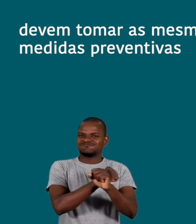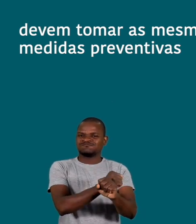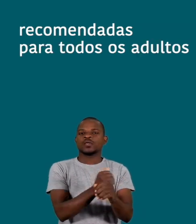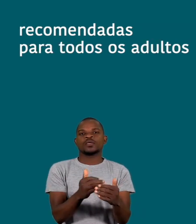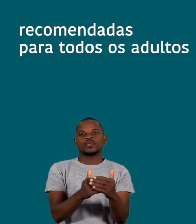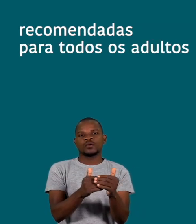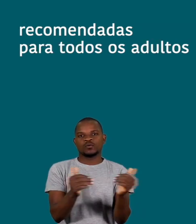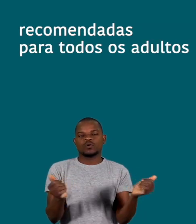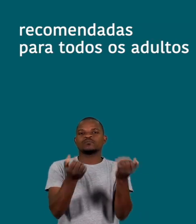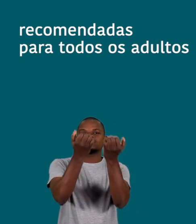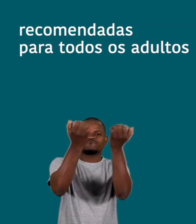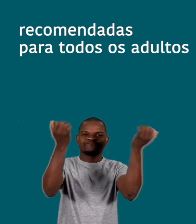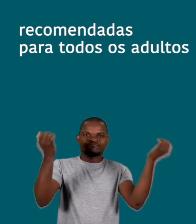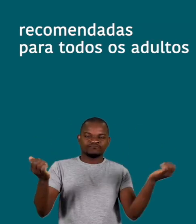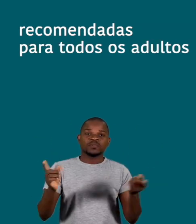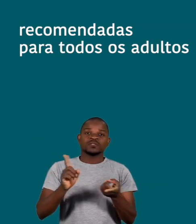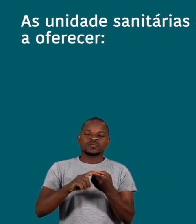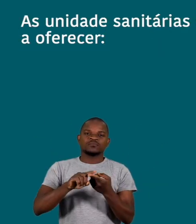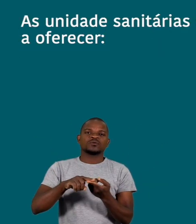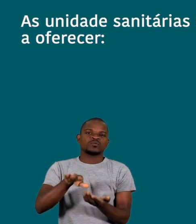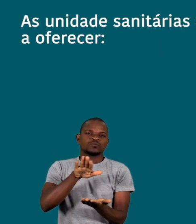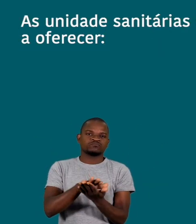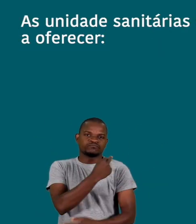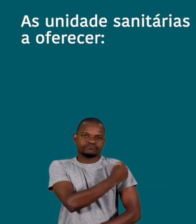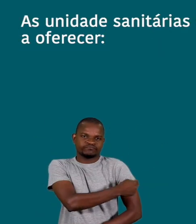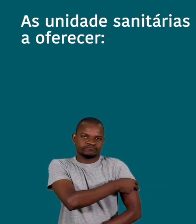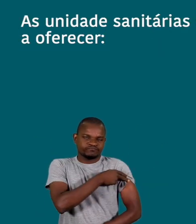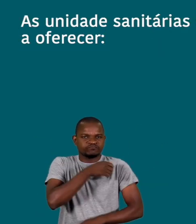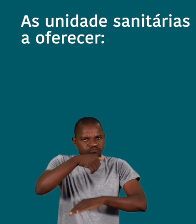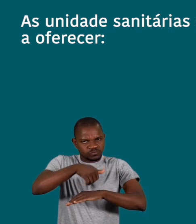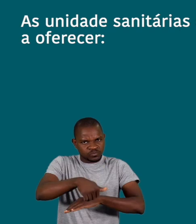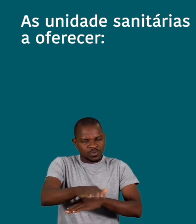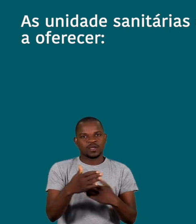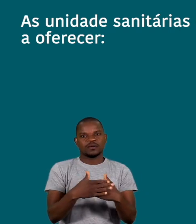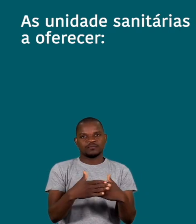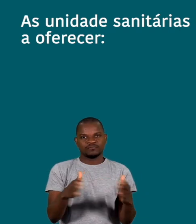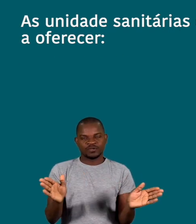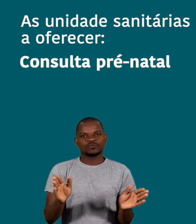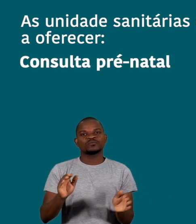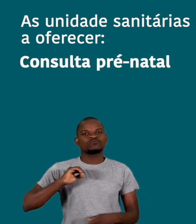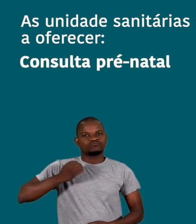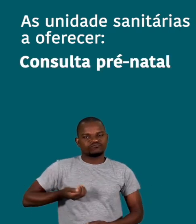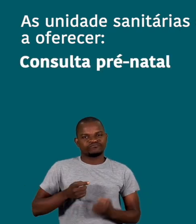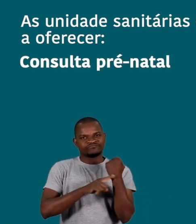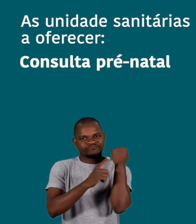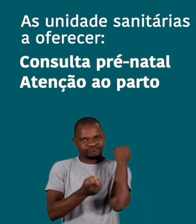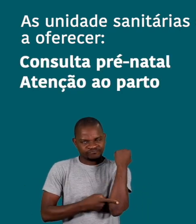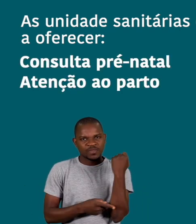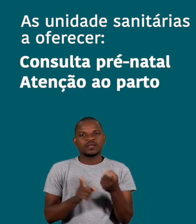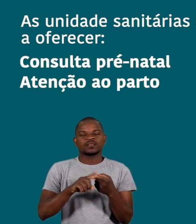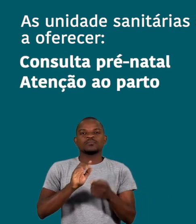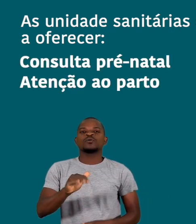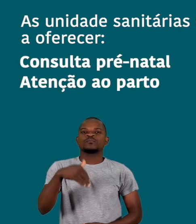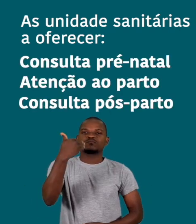preventivas recomendadas para todos os adultos. As unidades sanitárias continuam a oferecer consulta pré-natal,